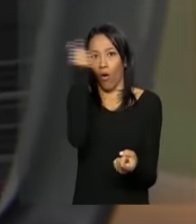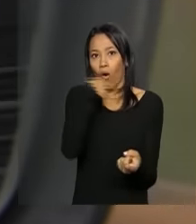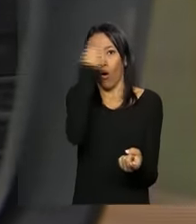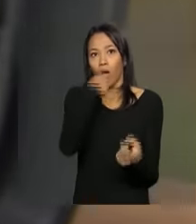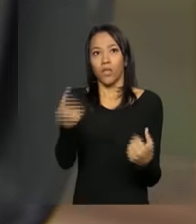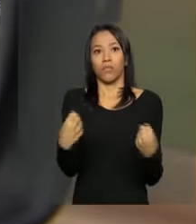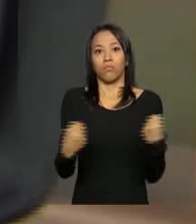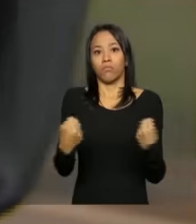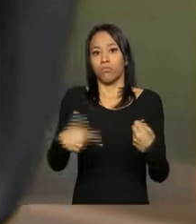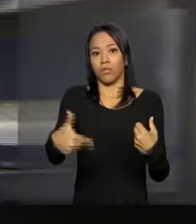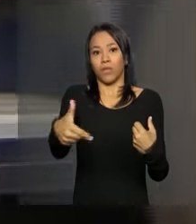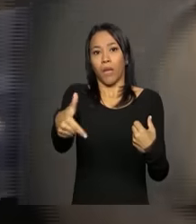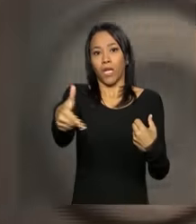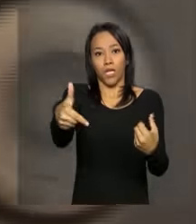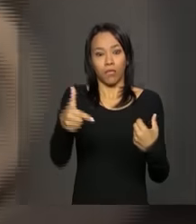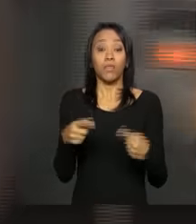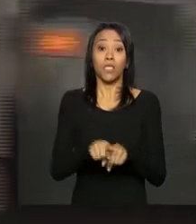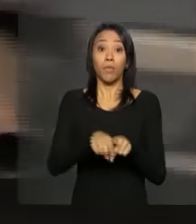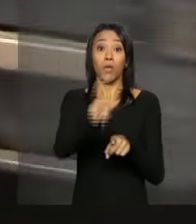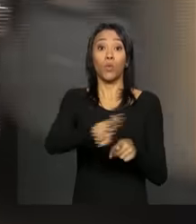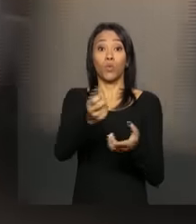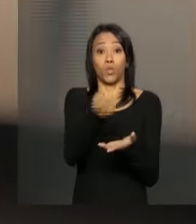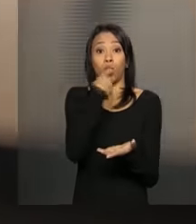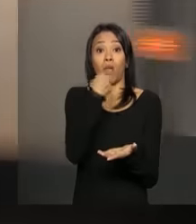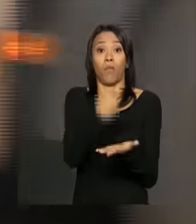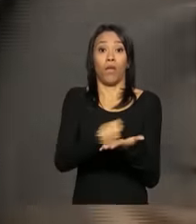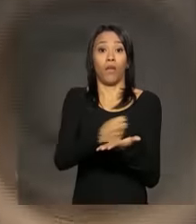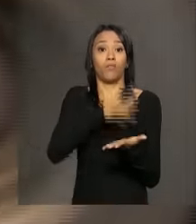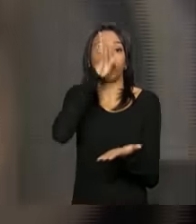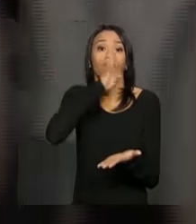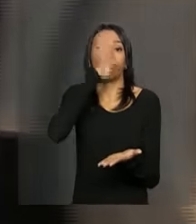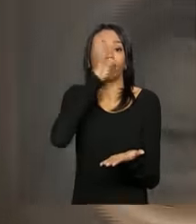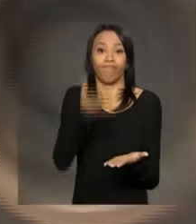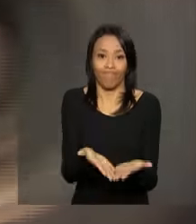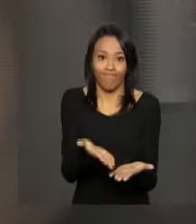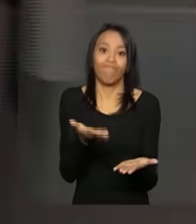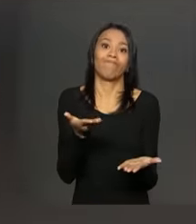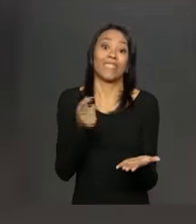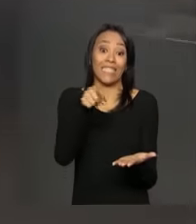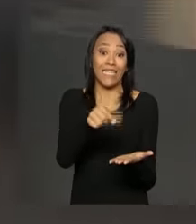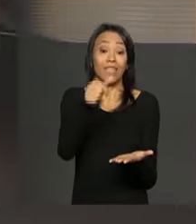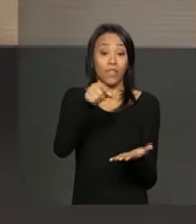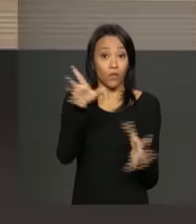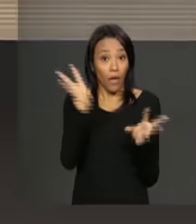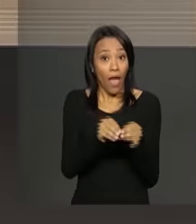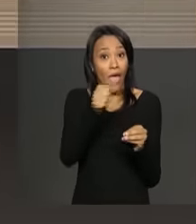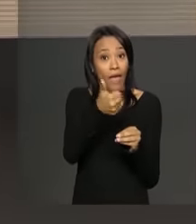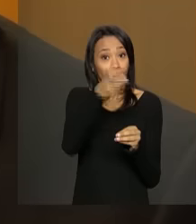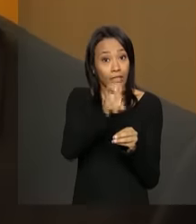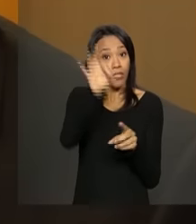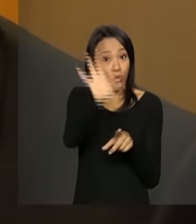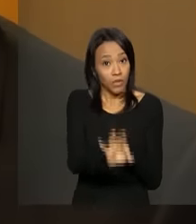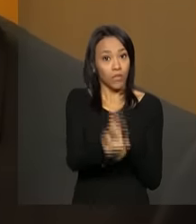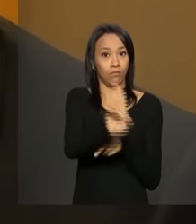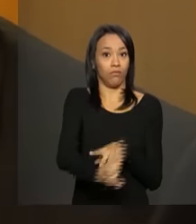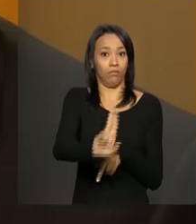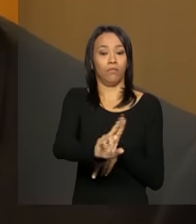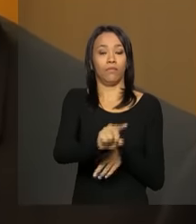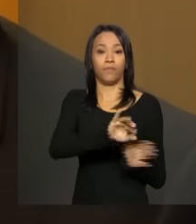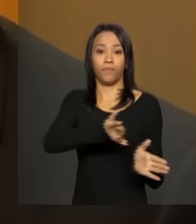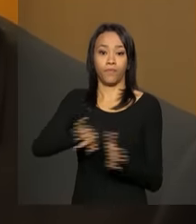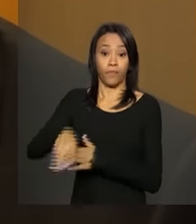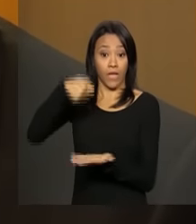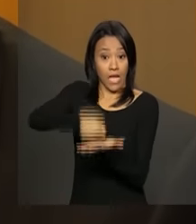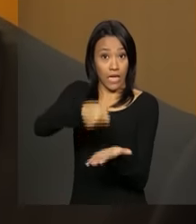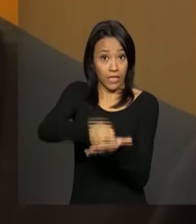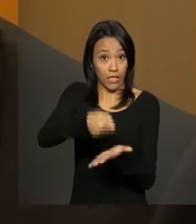e uso indiscriminado de drogas lícitas e ilícitas. Representam 15% dos óbitos. A exigência do